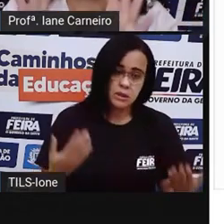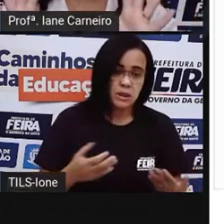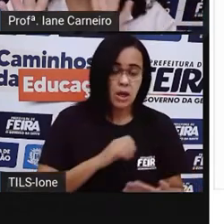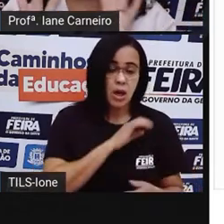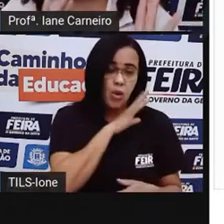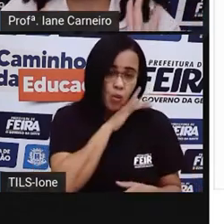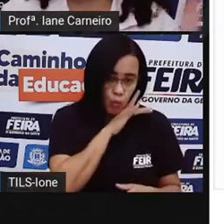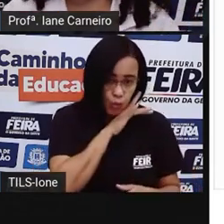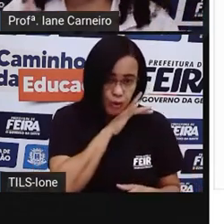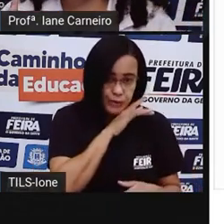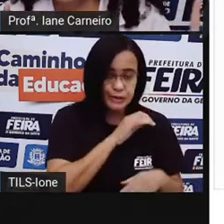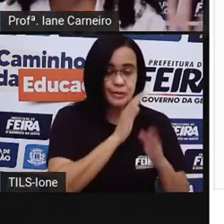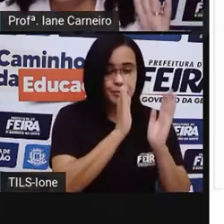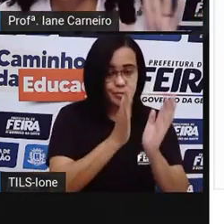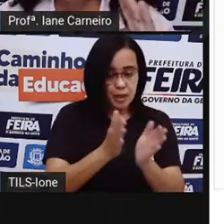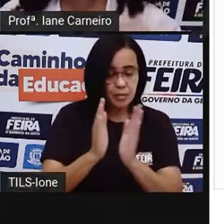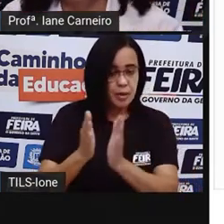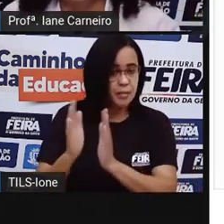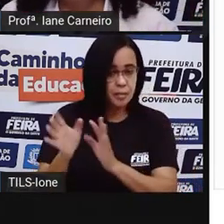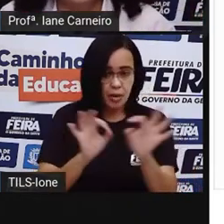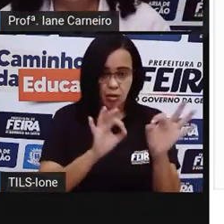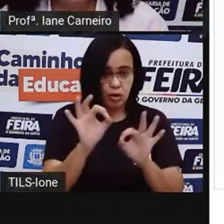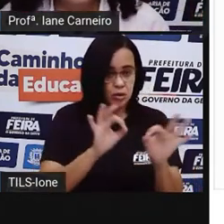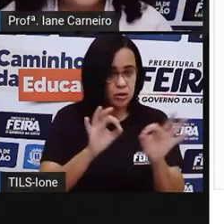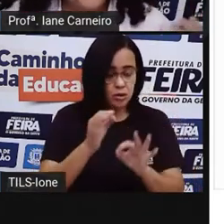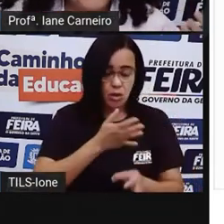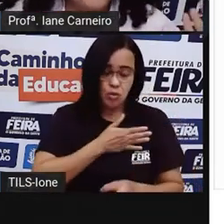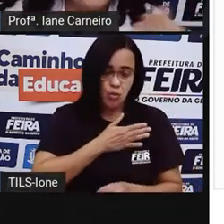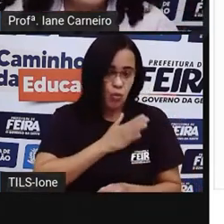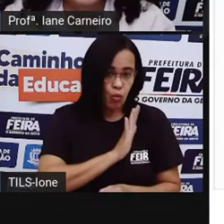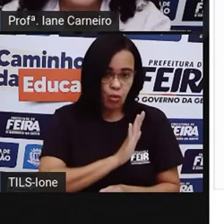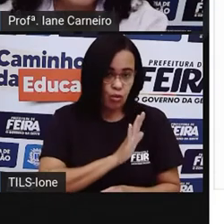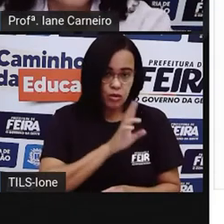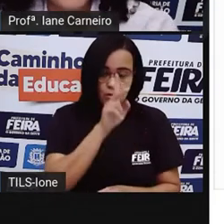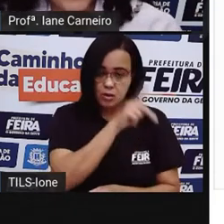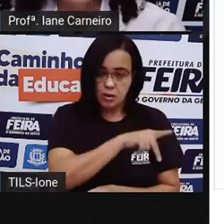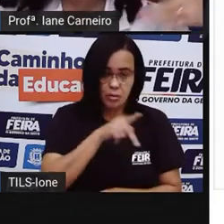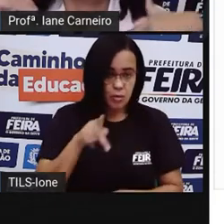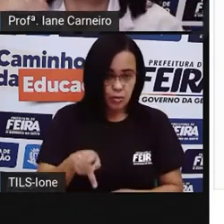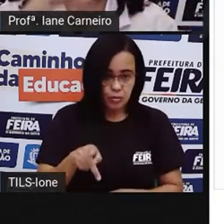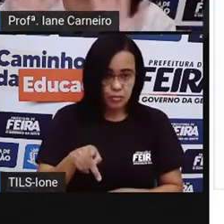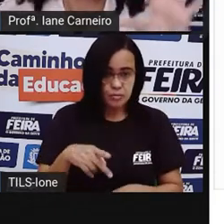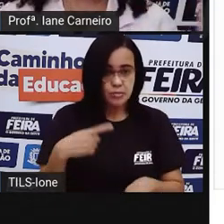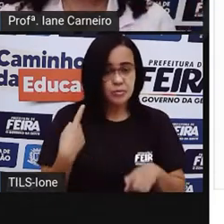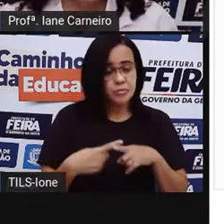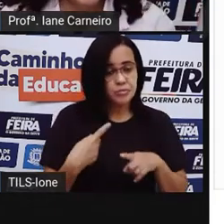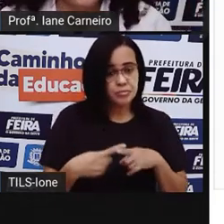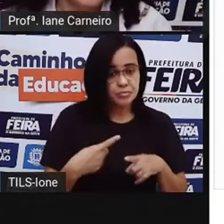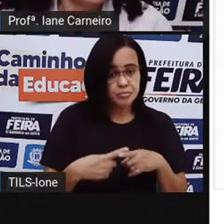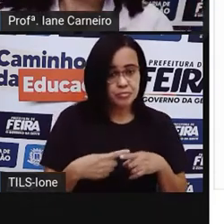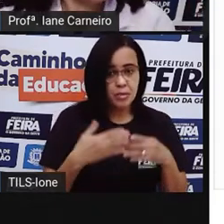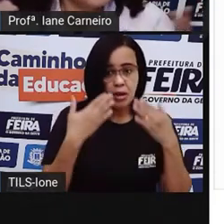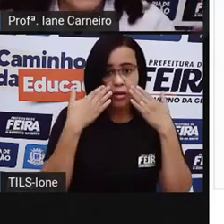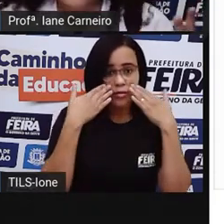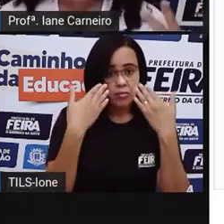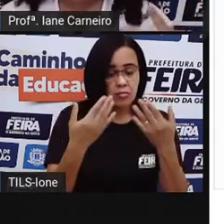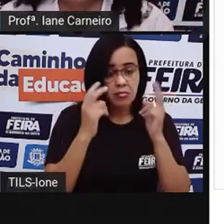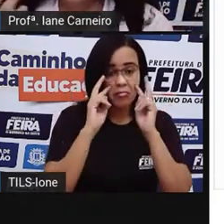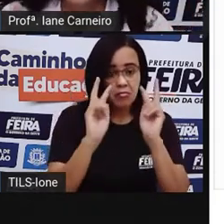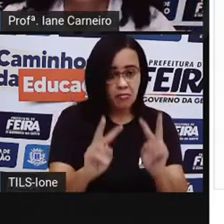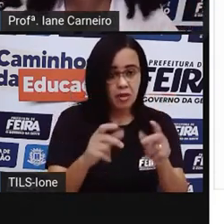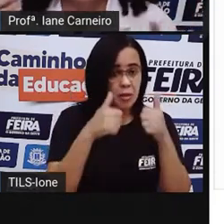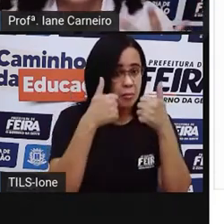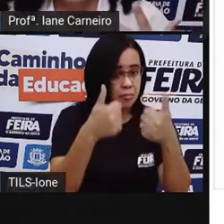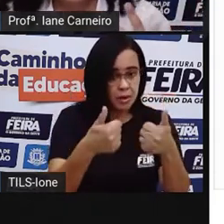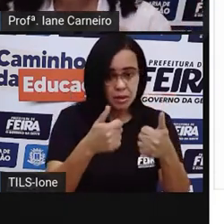essa forma aí de organizar as cadeiras, a Pró não gosta muito. Porque ninguém consegue se ver direito, né? E na sala de aula